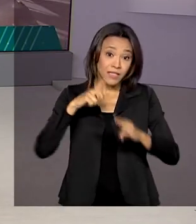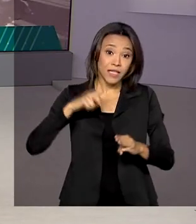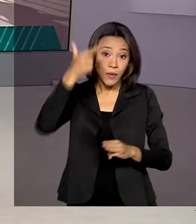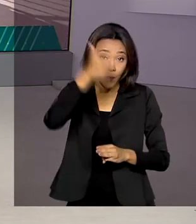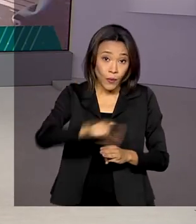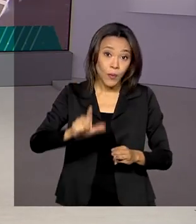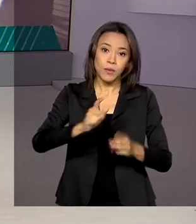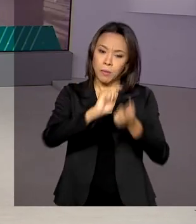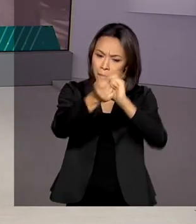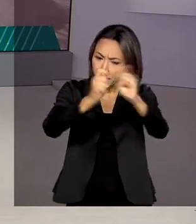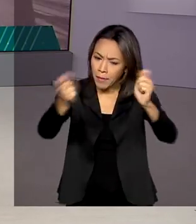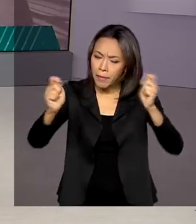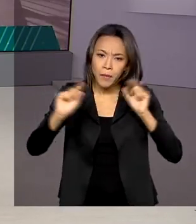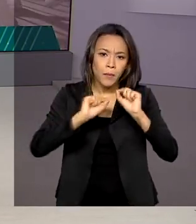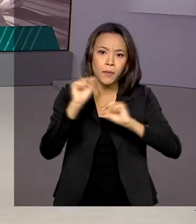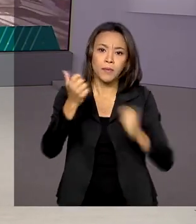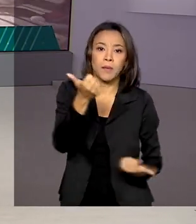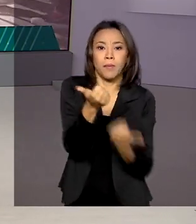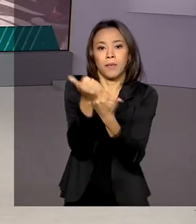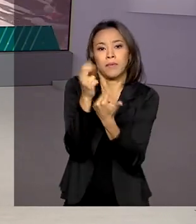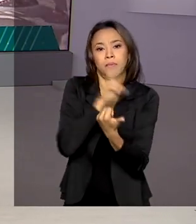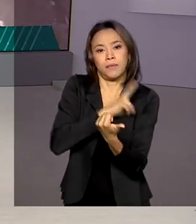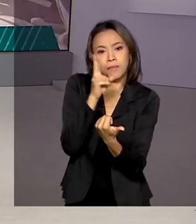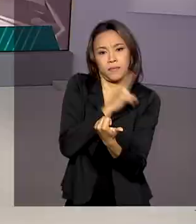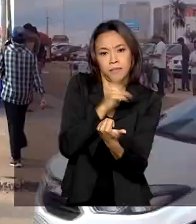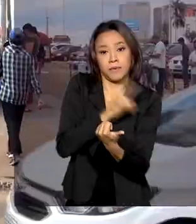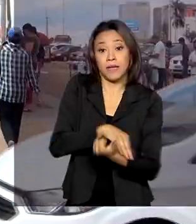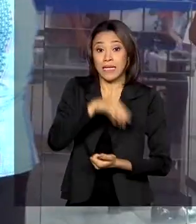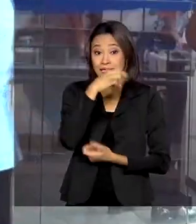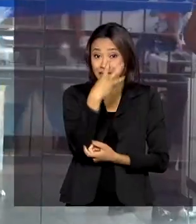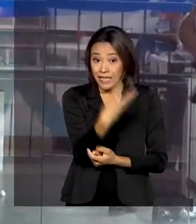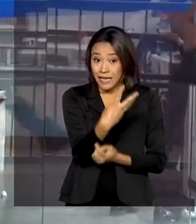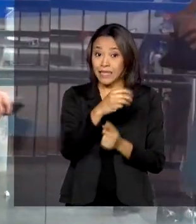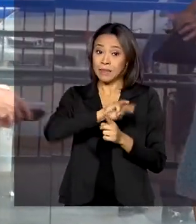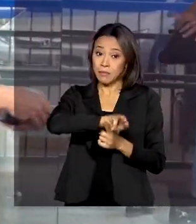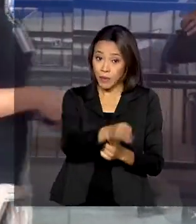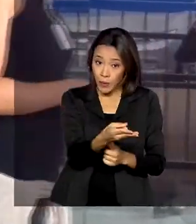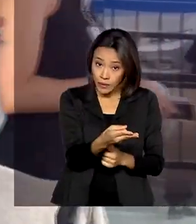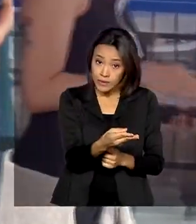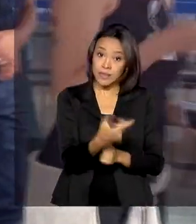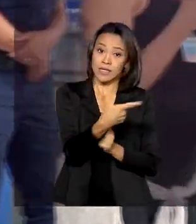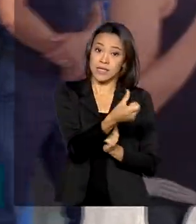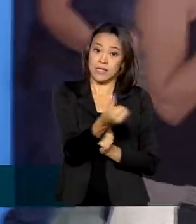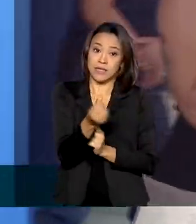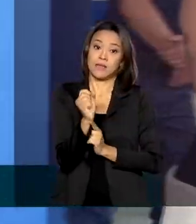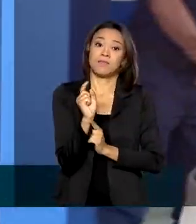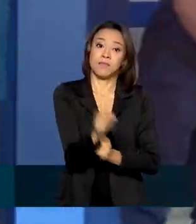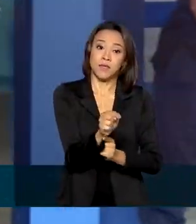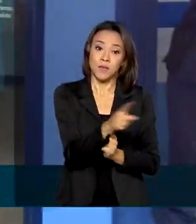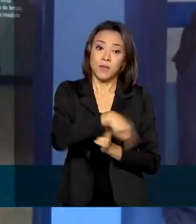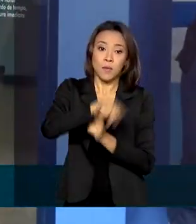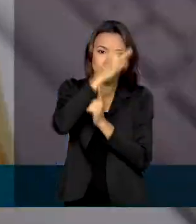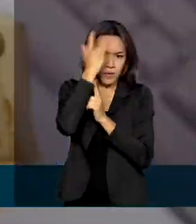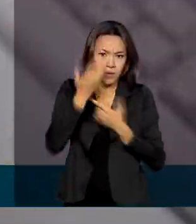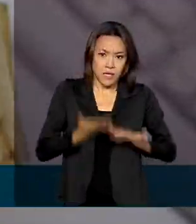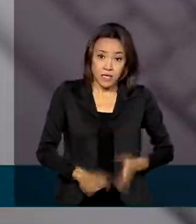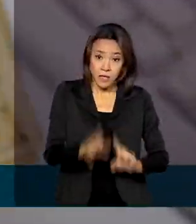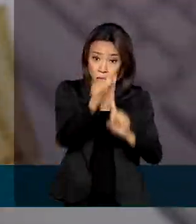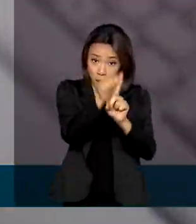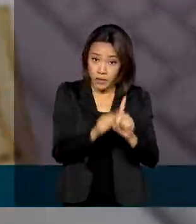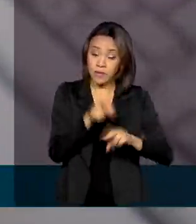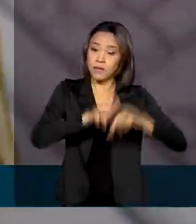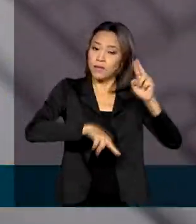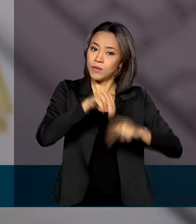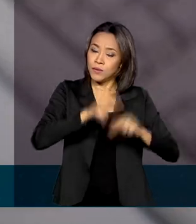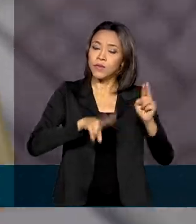etapa de pagamentos do auxílio emergencial. Cerca de 3 milhões e 600 mil beneficiários nascidos em junho vão receber